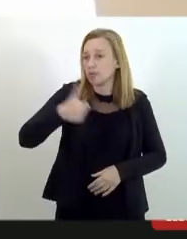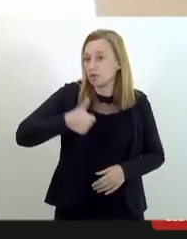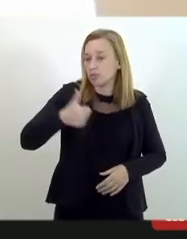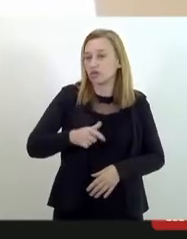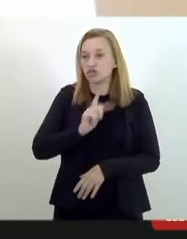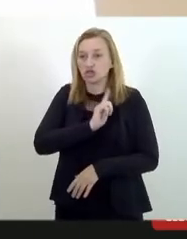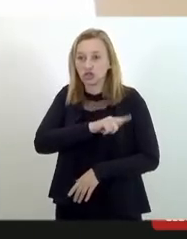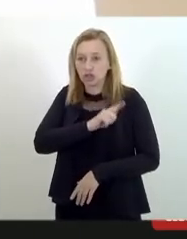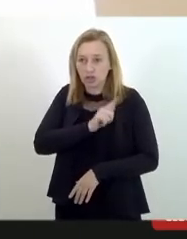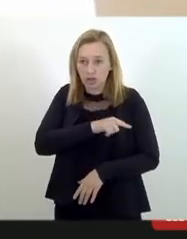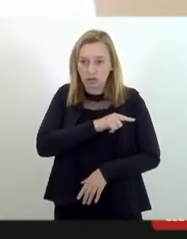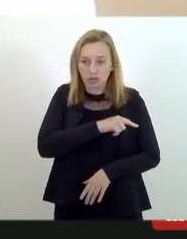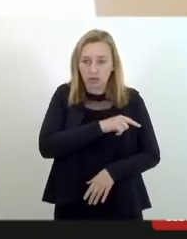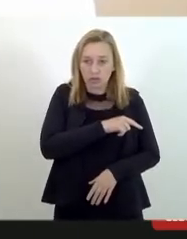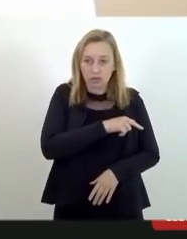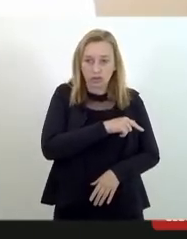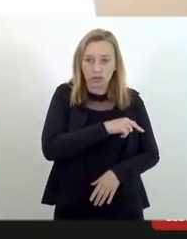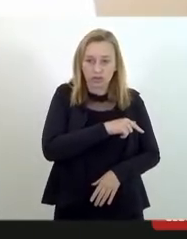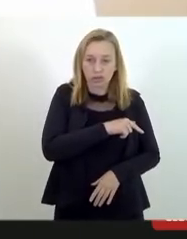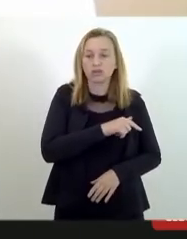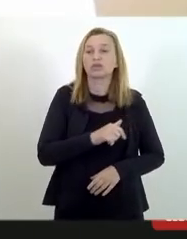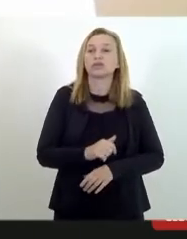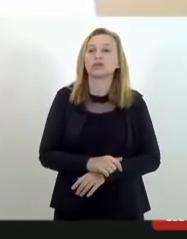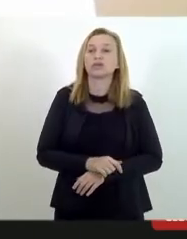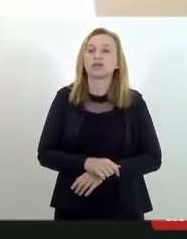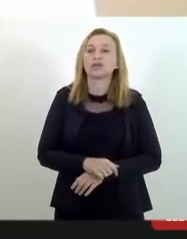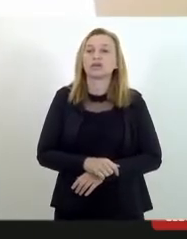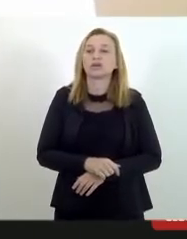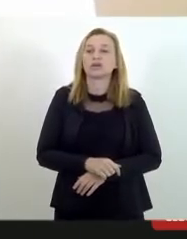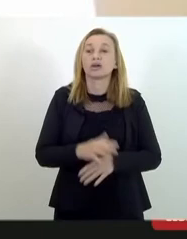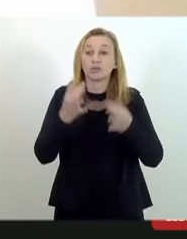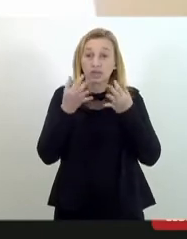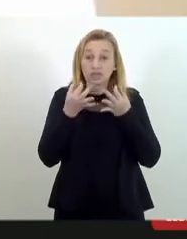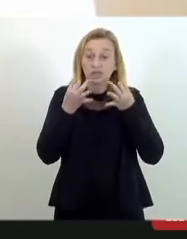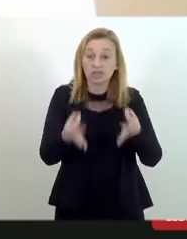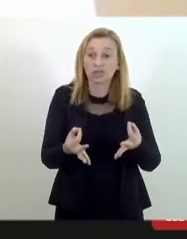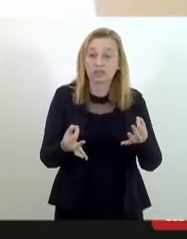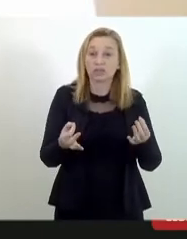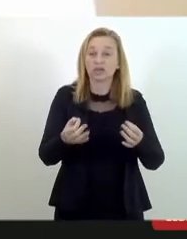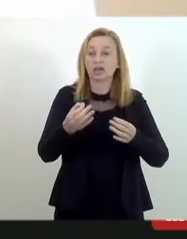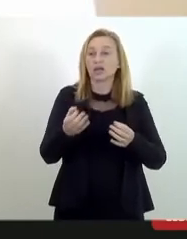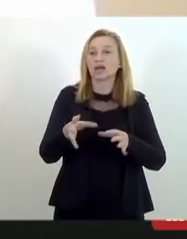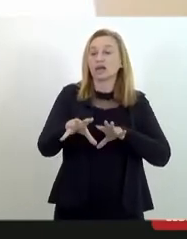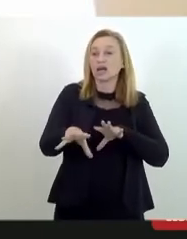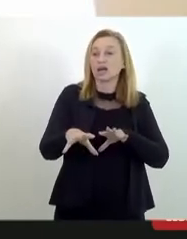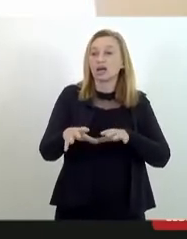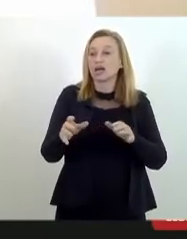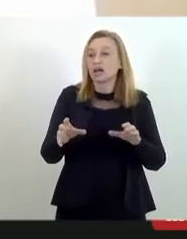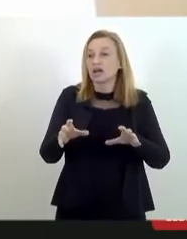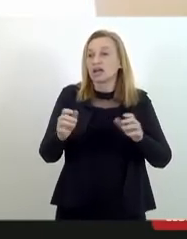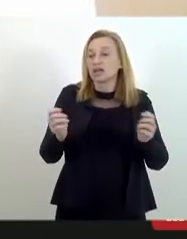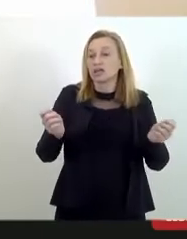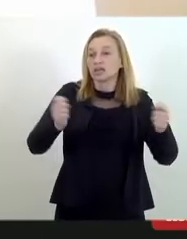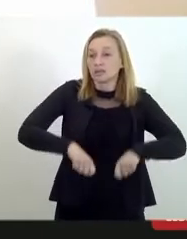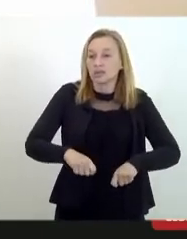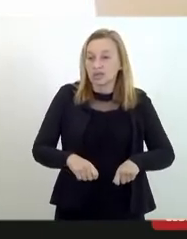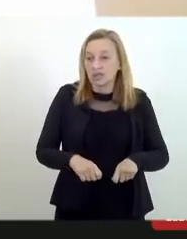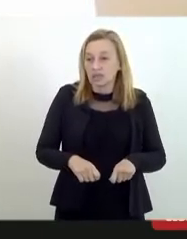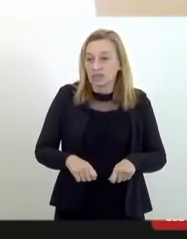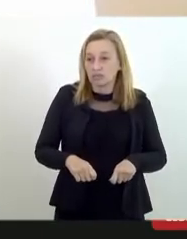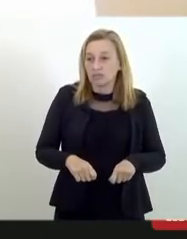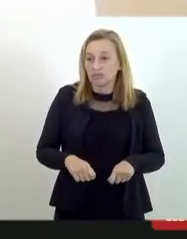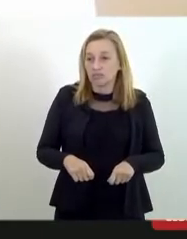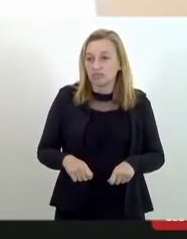expansão e da interiorização da delegacia especializada é uma atenção na capacitação, porque nós sabemos que os fatos chegarão às distritais, às